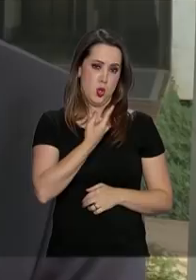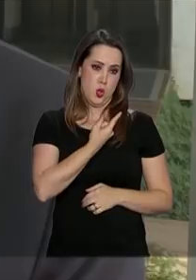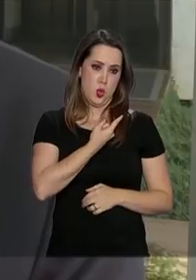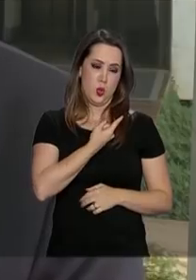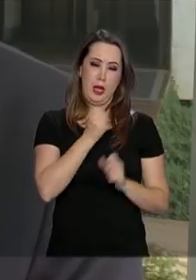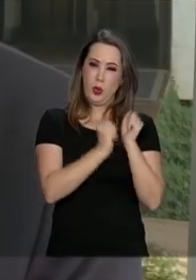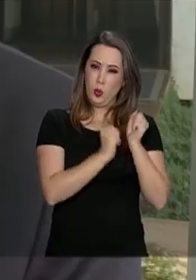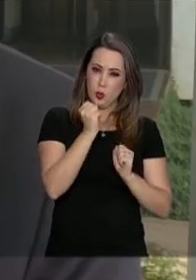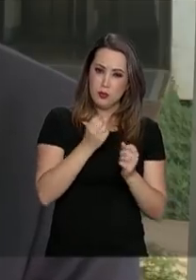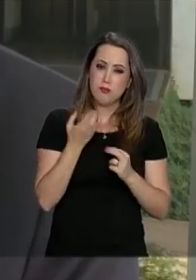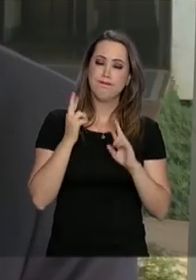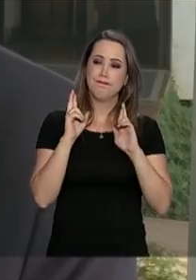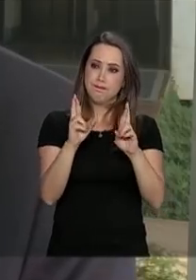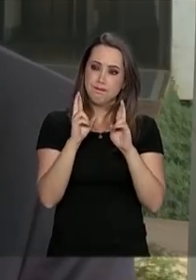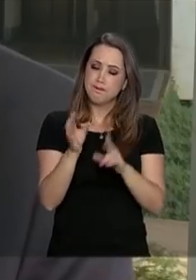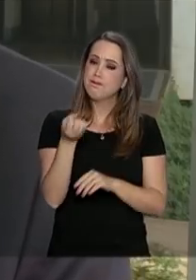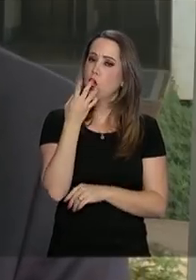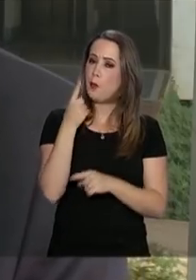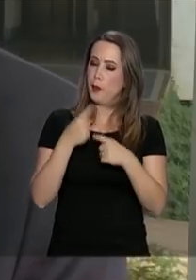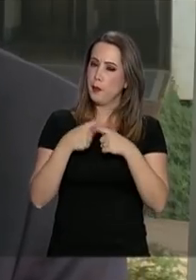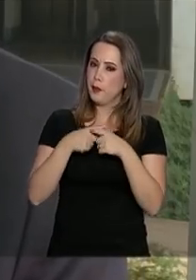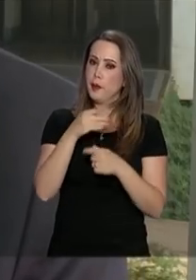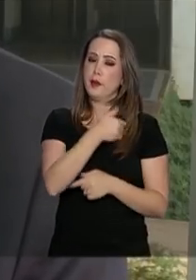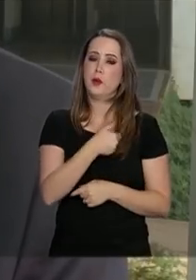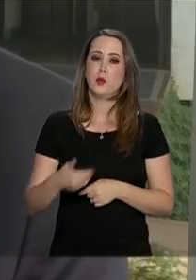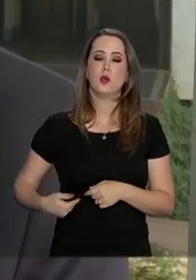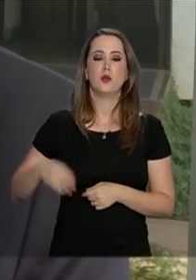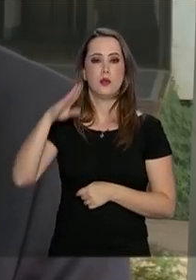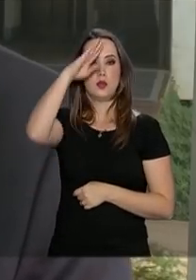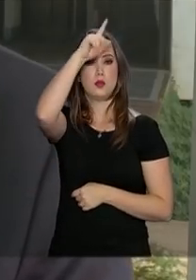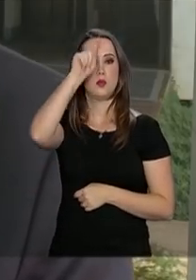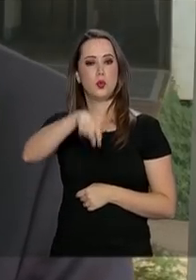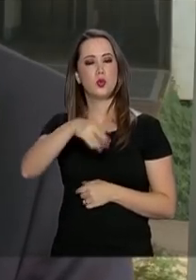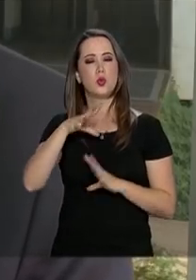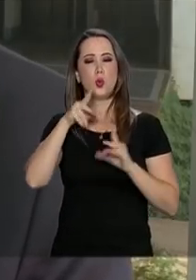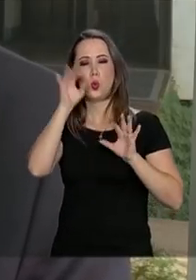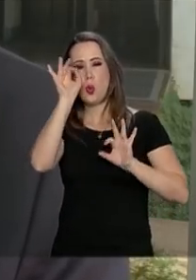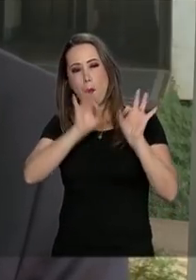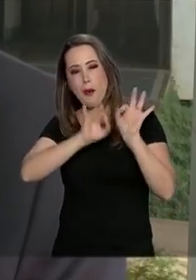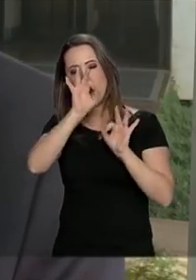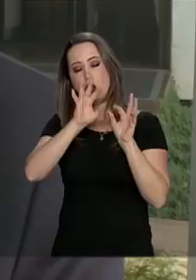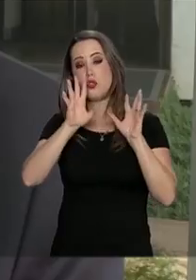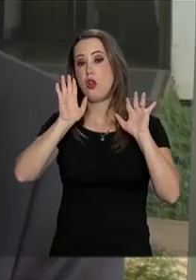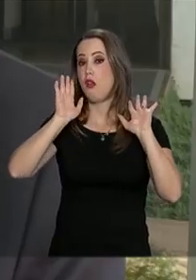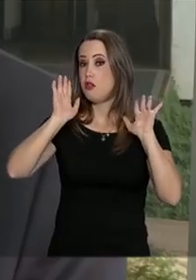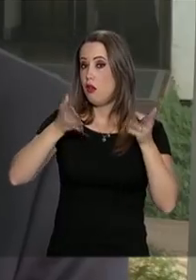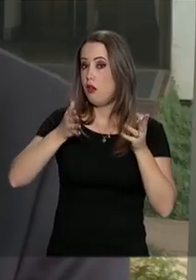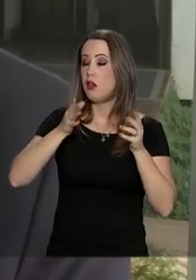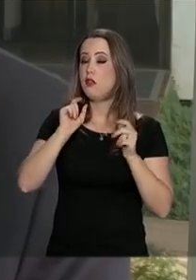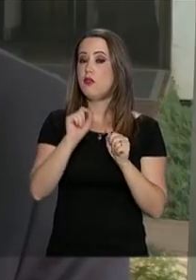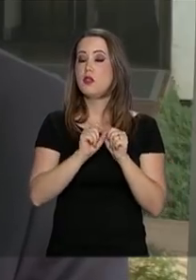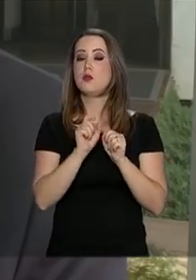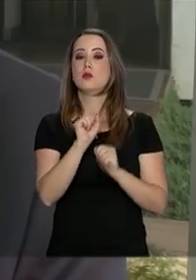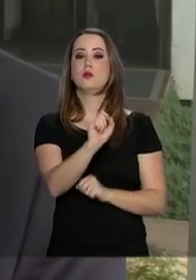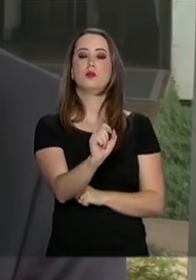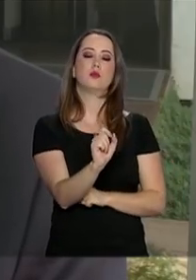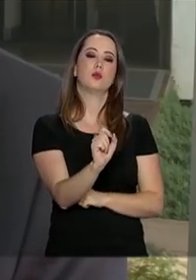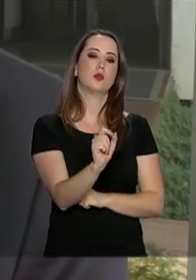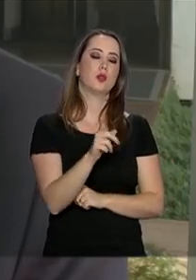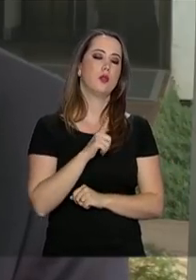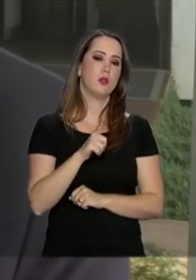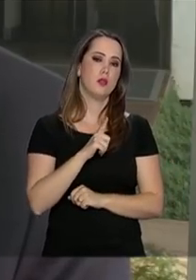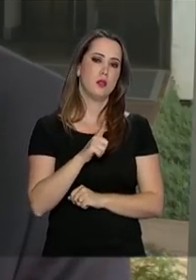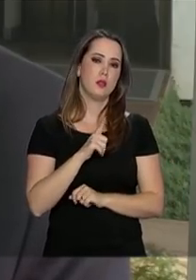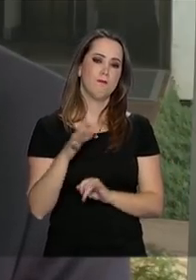que, com o governo Bolsonaro e com aquilo que tem sido desenhado, faça com que se